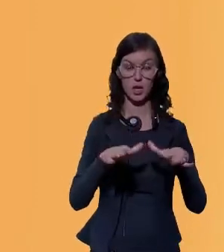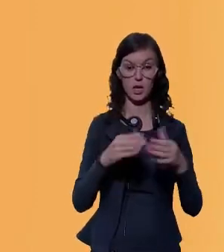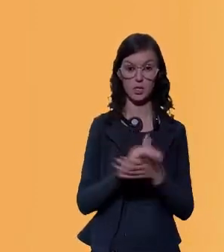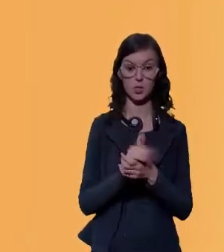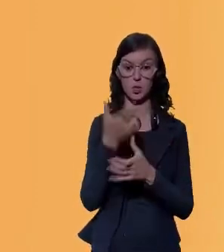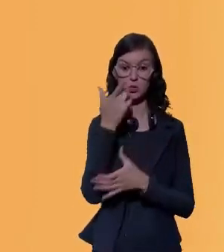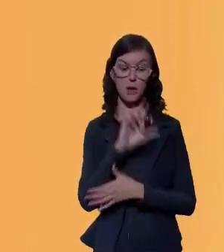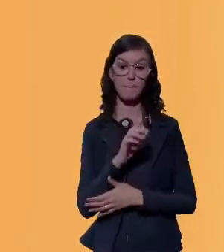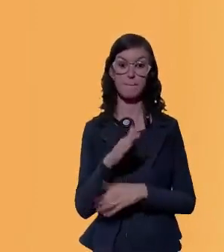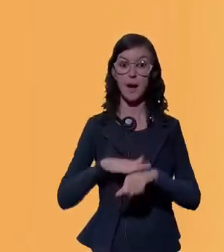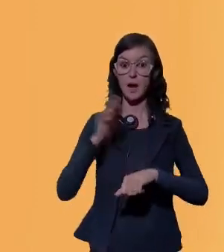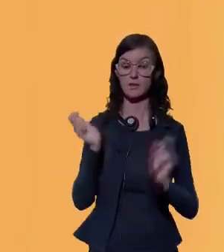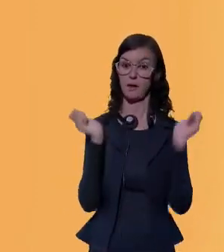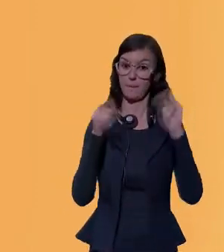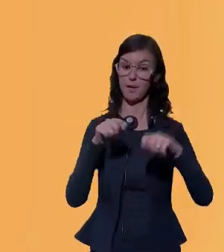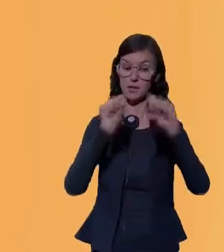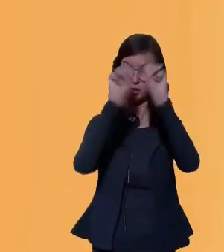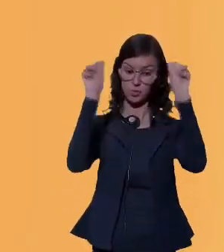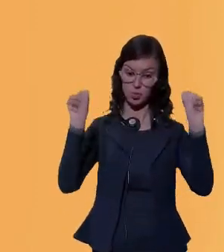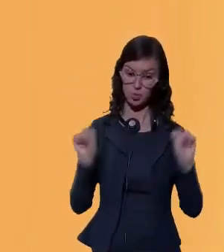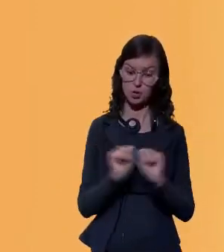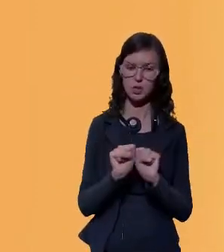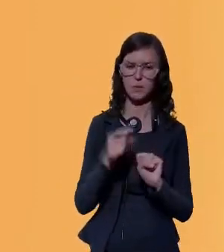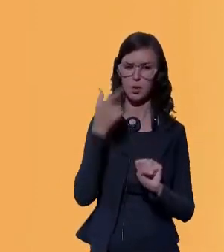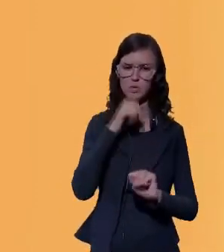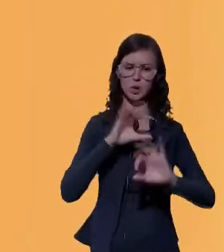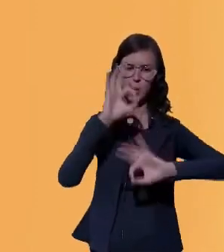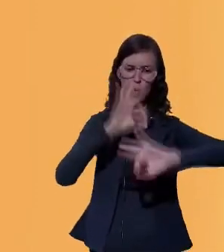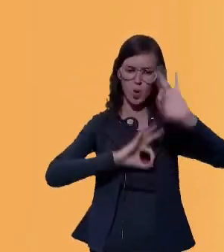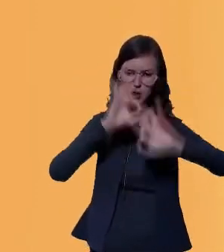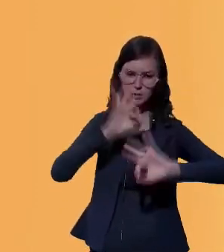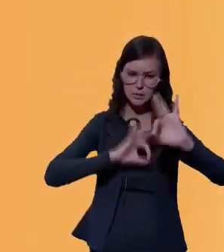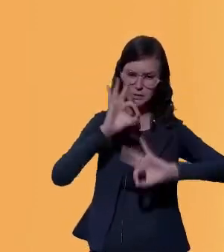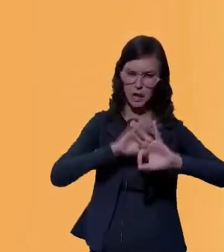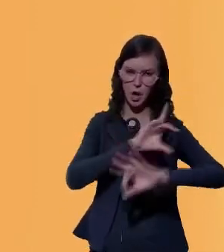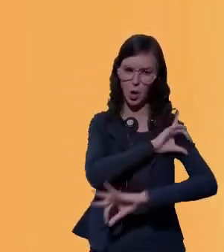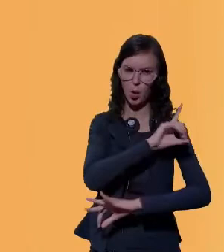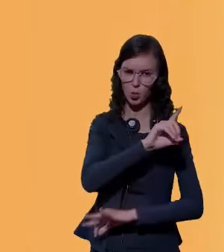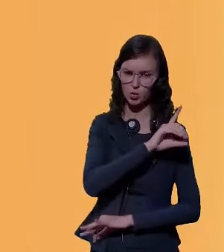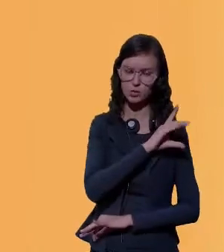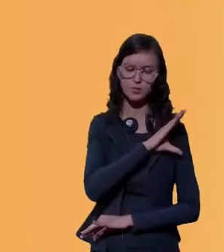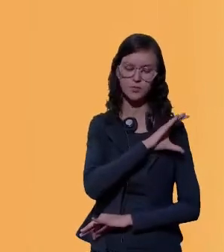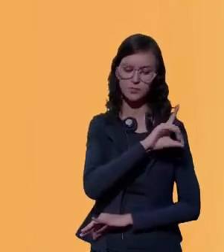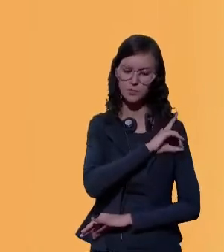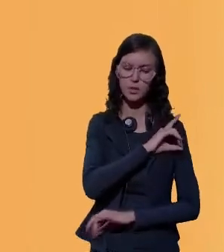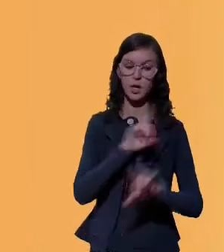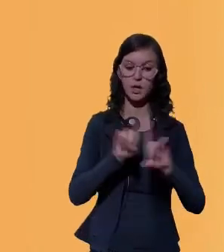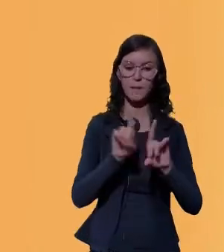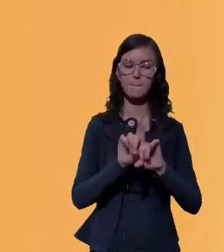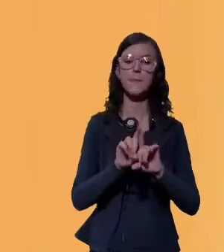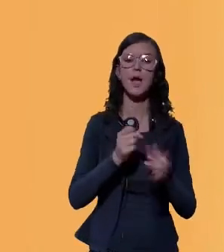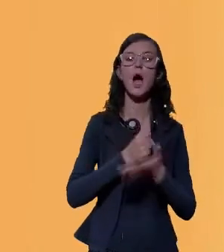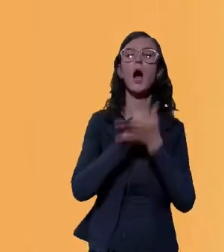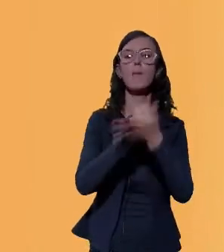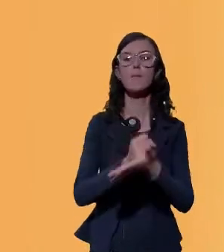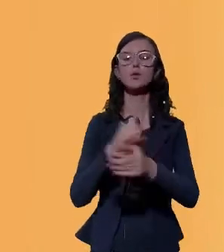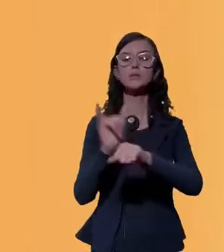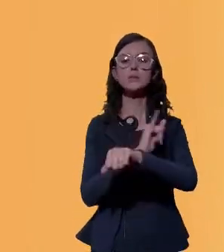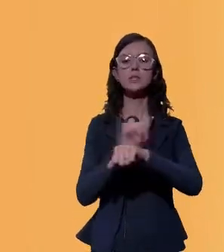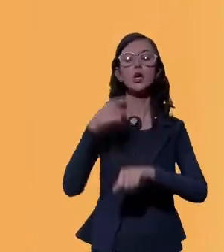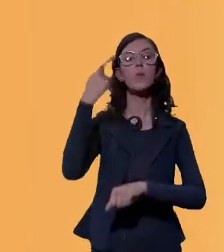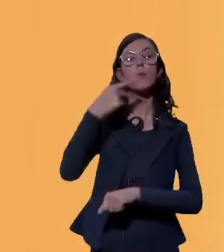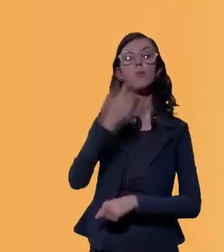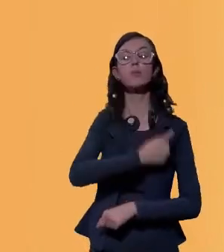capacidade ao sistema para atuar de maneira coordenada e com base em uma estratégia que apoie políticas públicas para a Agenda 2030.